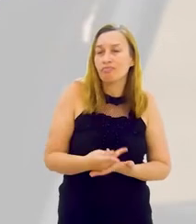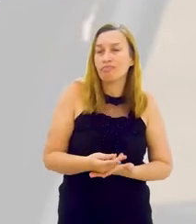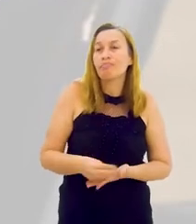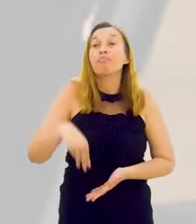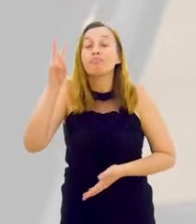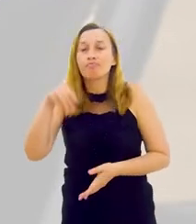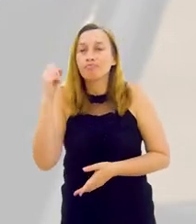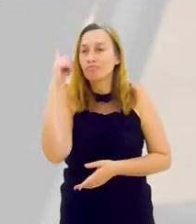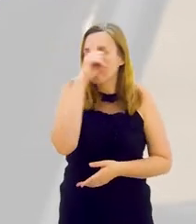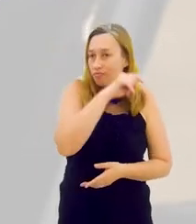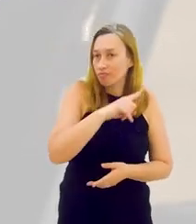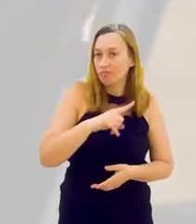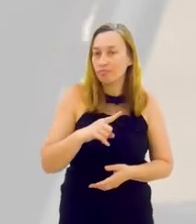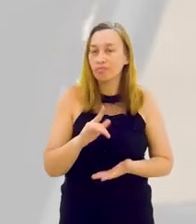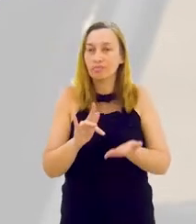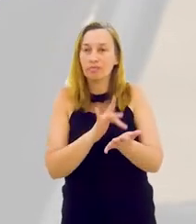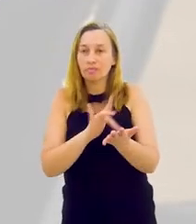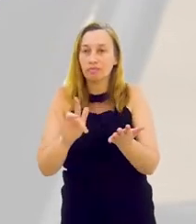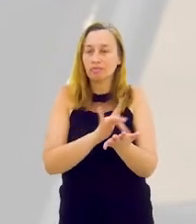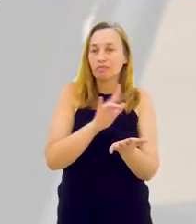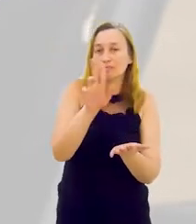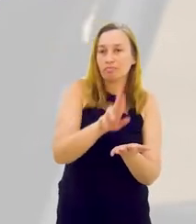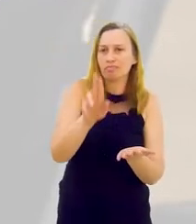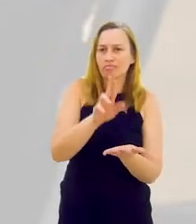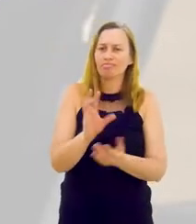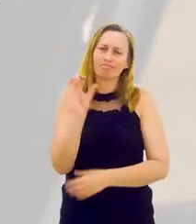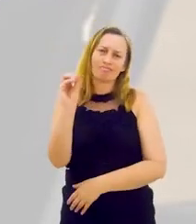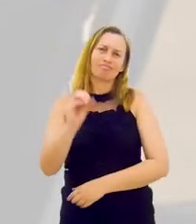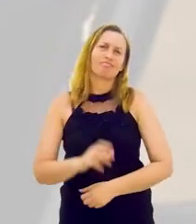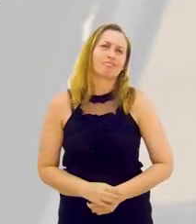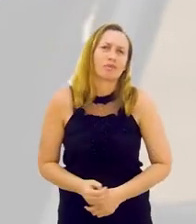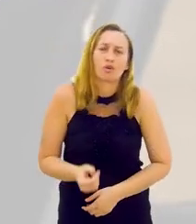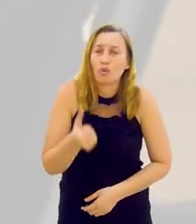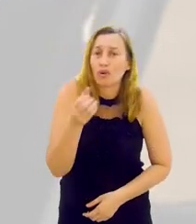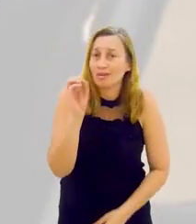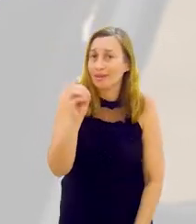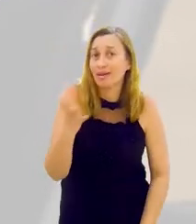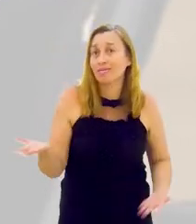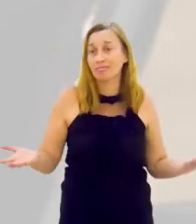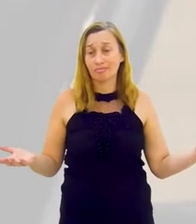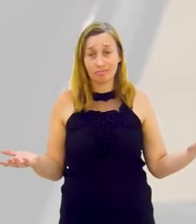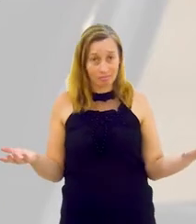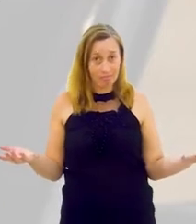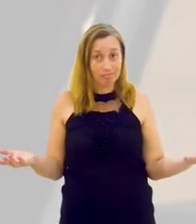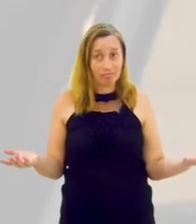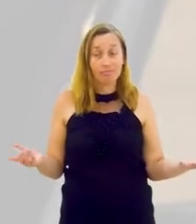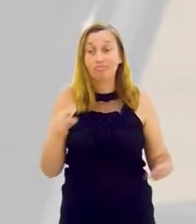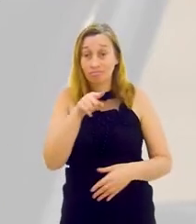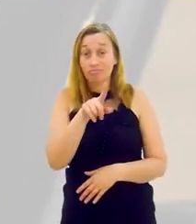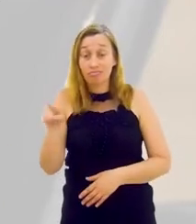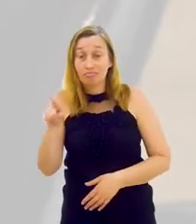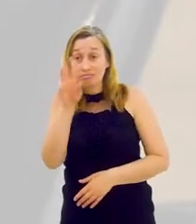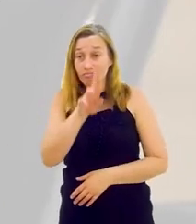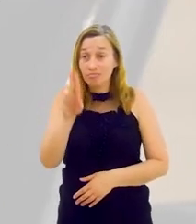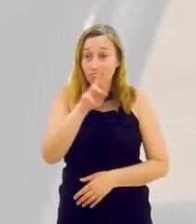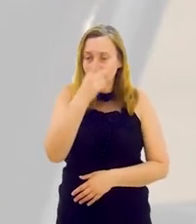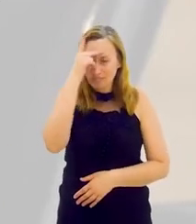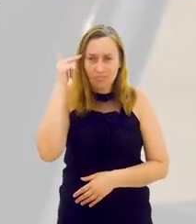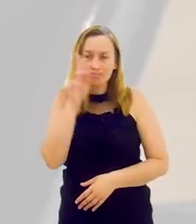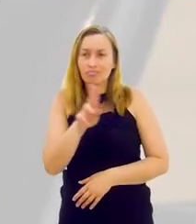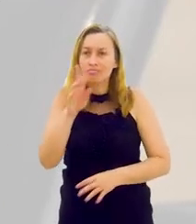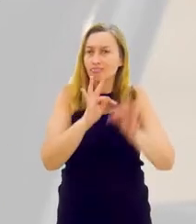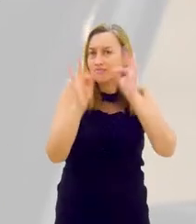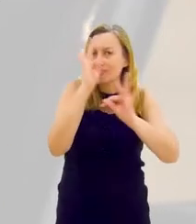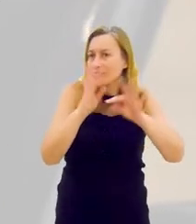é muito fácil. Eu falo o seguinte, quem tem dificuldade de usar um smartphone? É zero. É quase intuitivo. por aí. E vocês estão